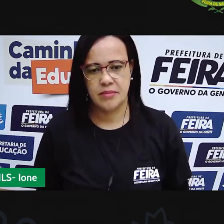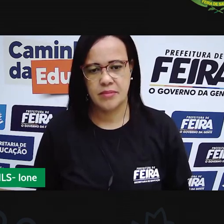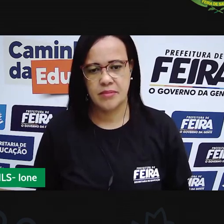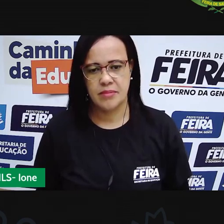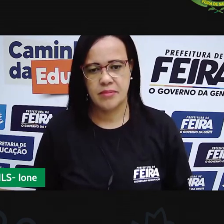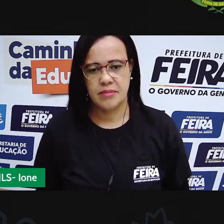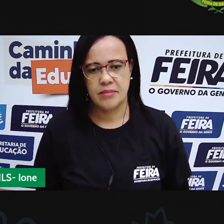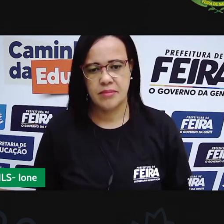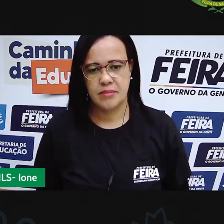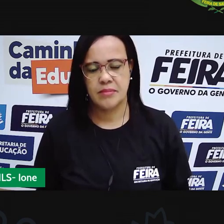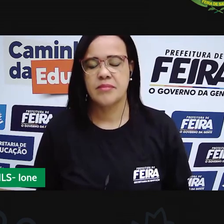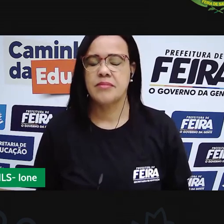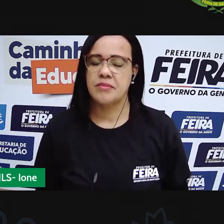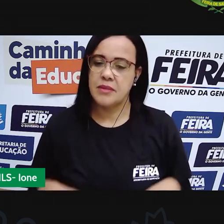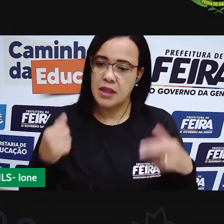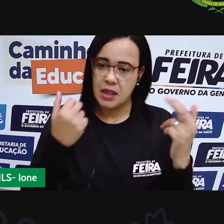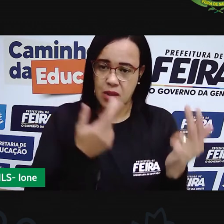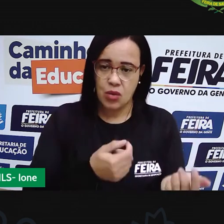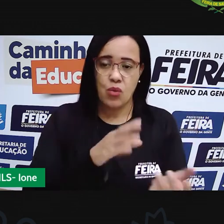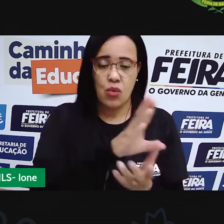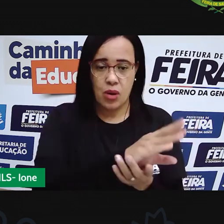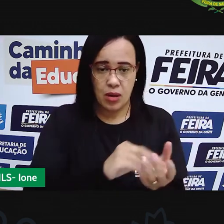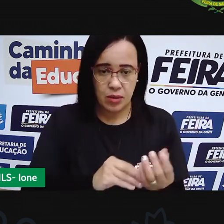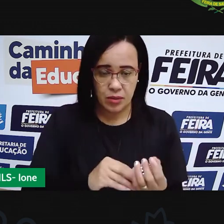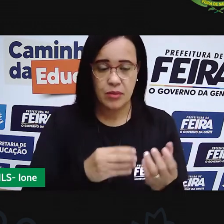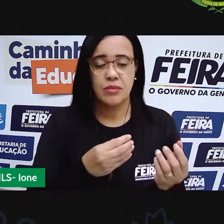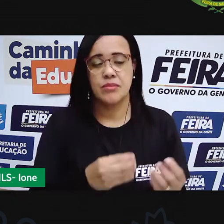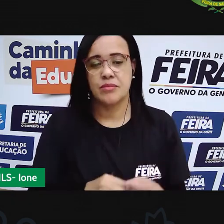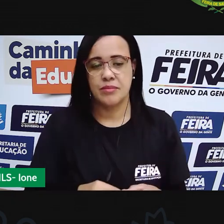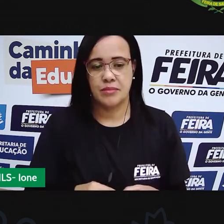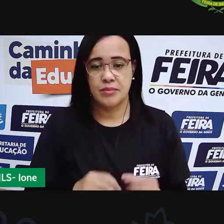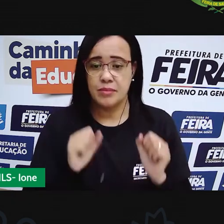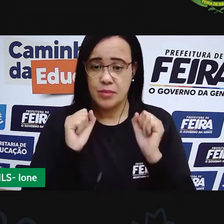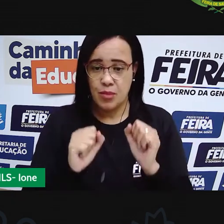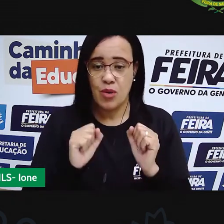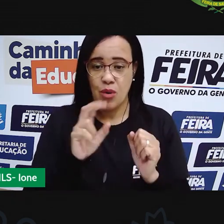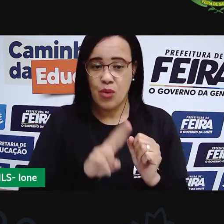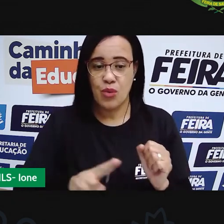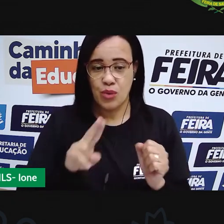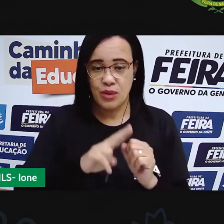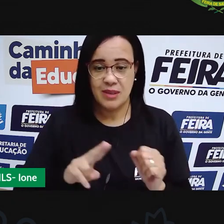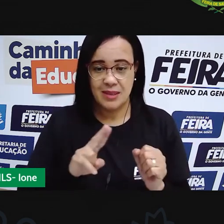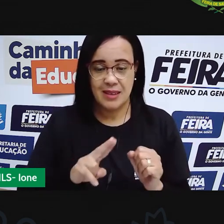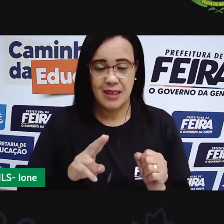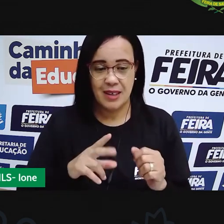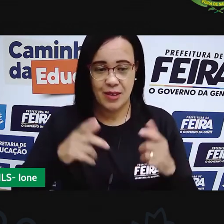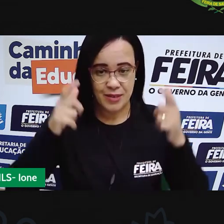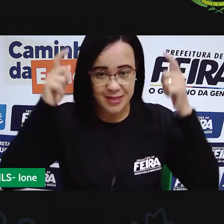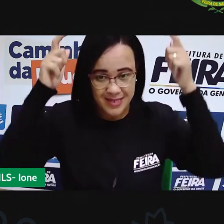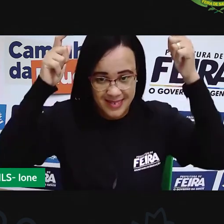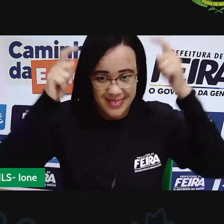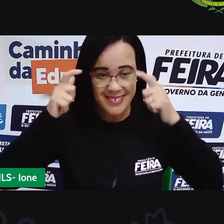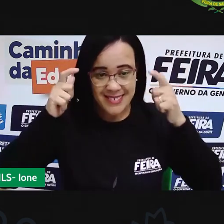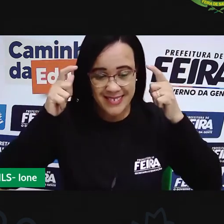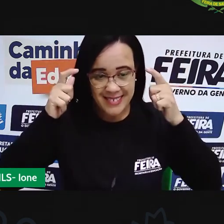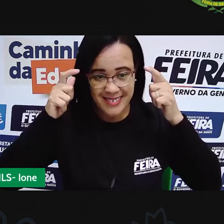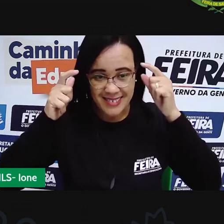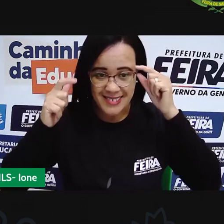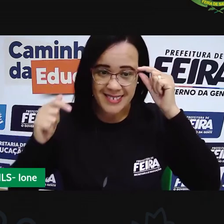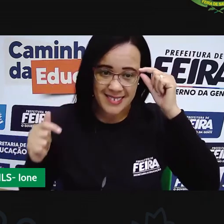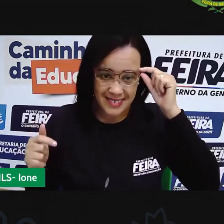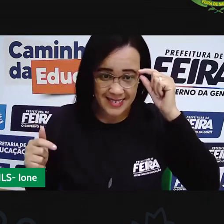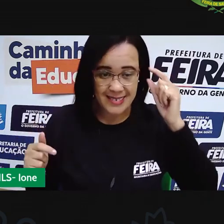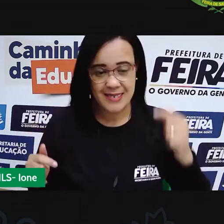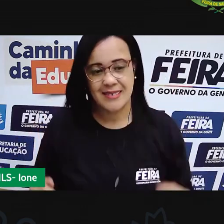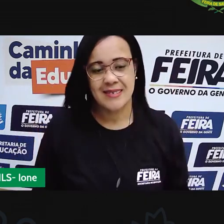para que fique desse jeito você pode usar o seu chapéu assim ele já tá quase pronto ou pode pegar essas abas